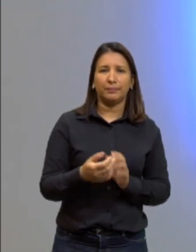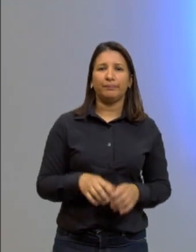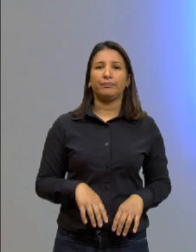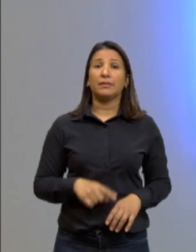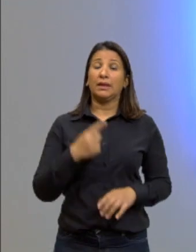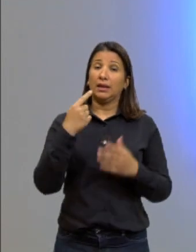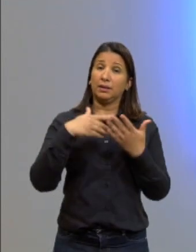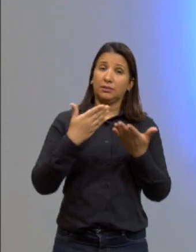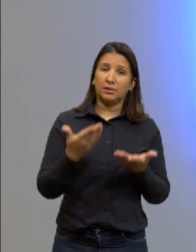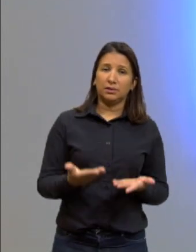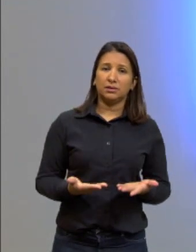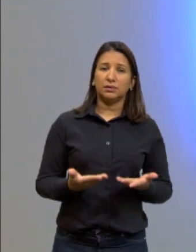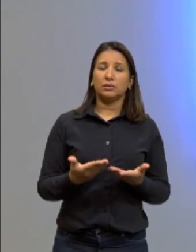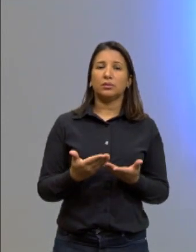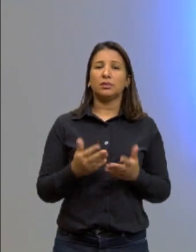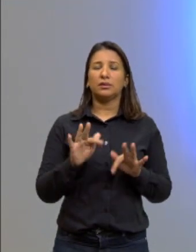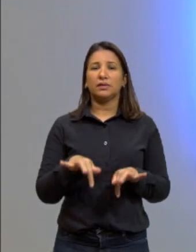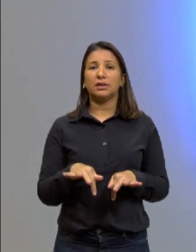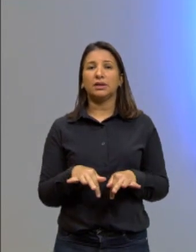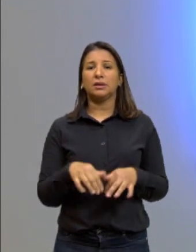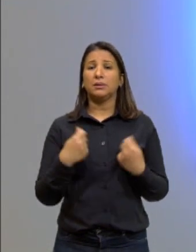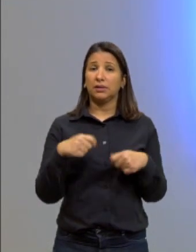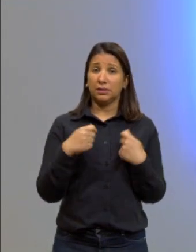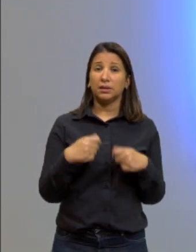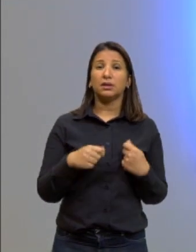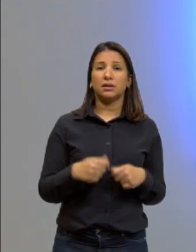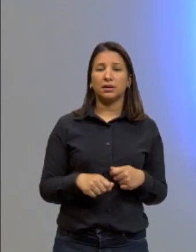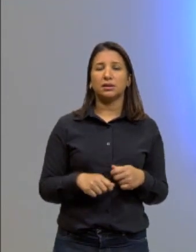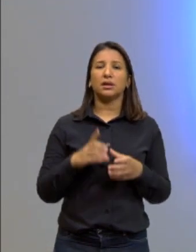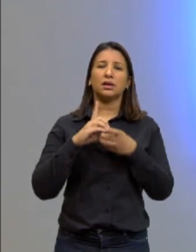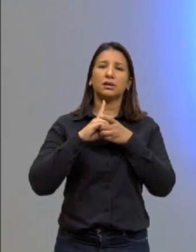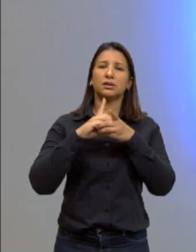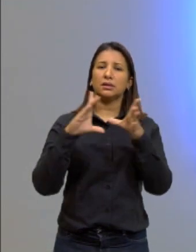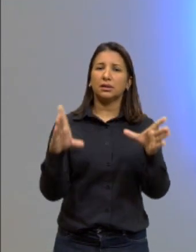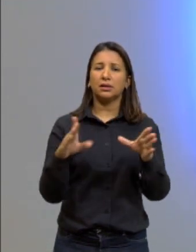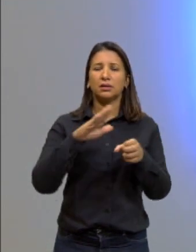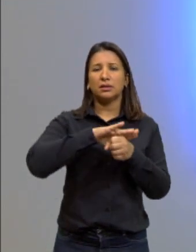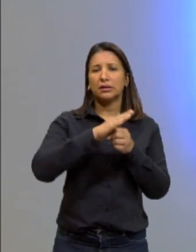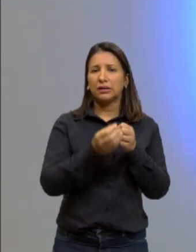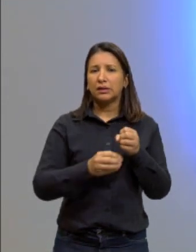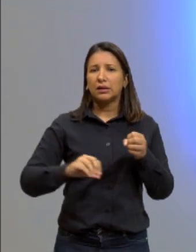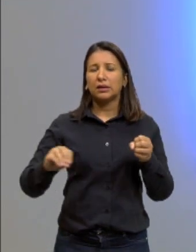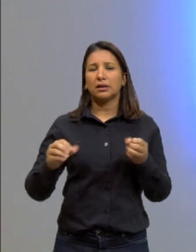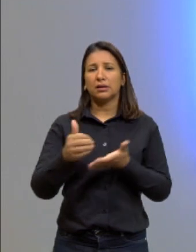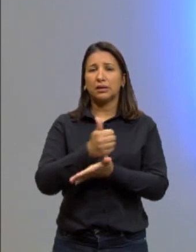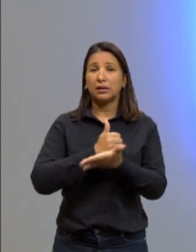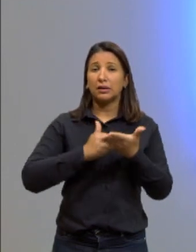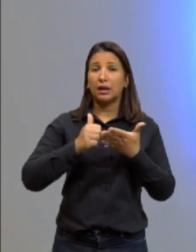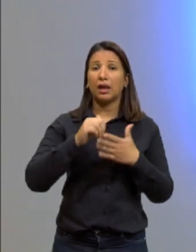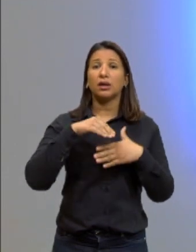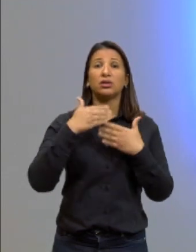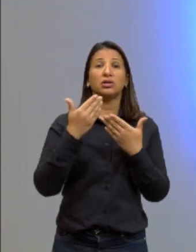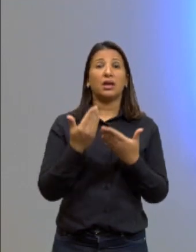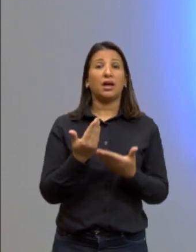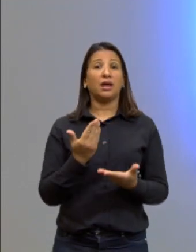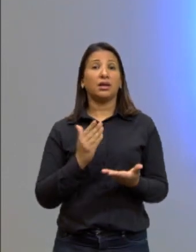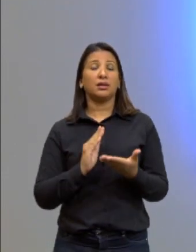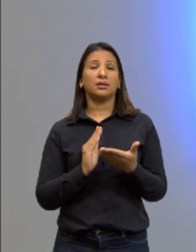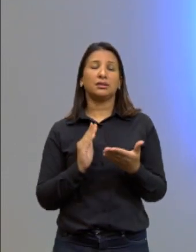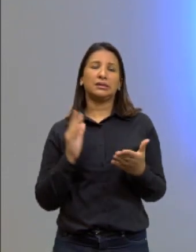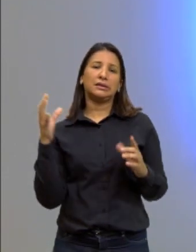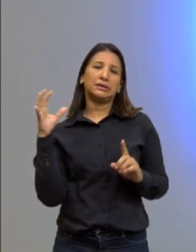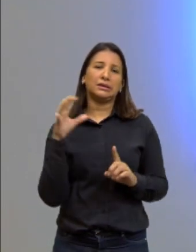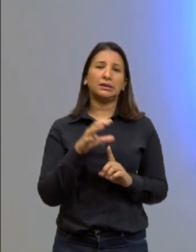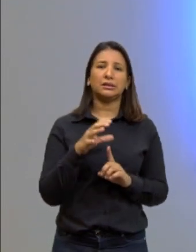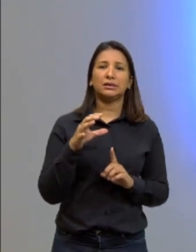Desse modo, há uma necessidade em democratizar o saneamento básico, já que ele interfere nos direitos